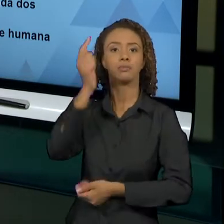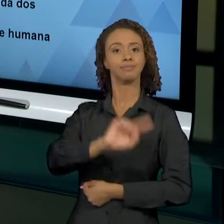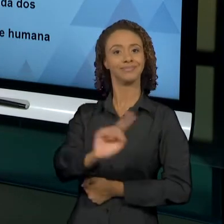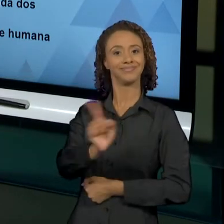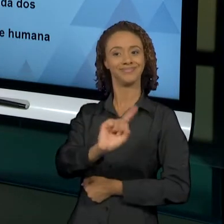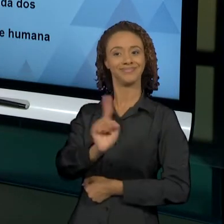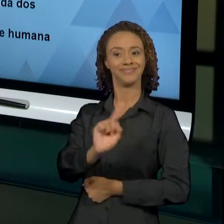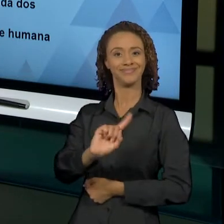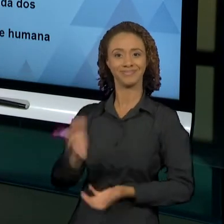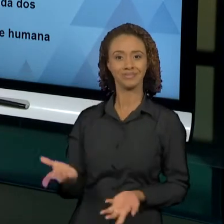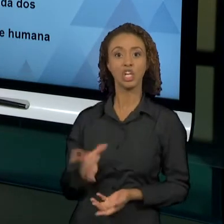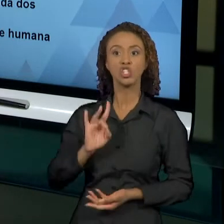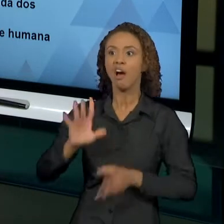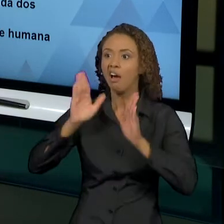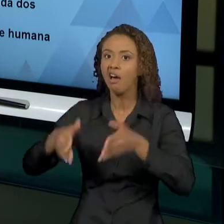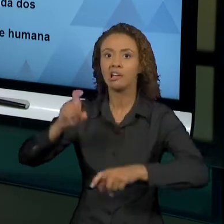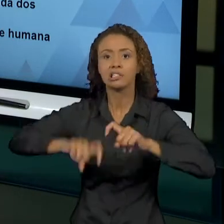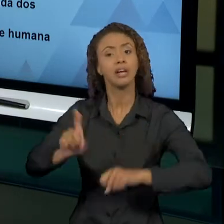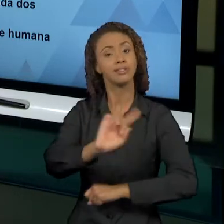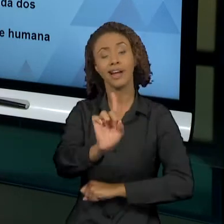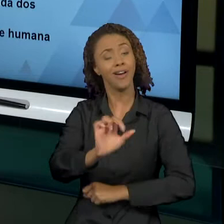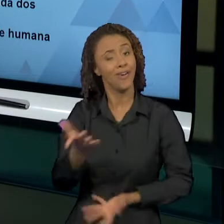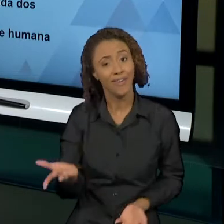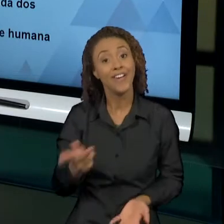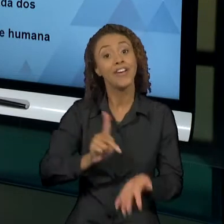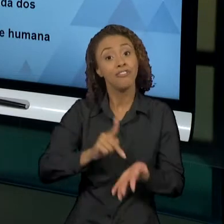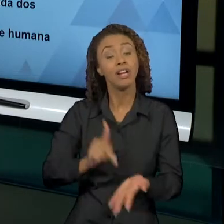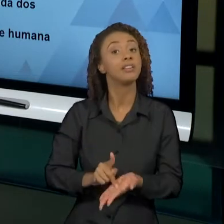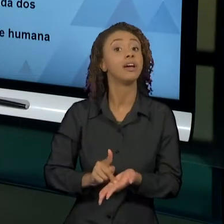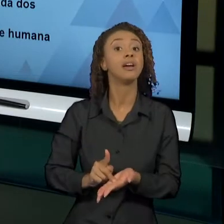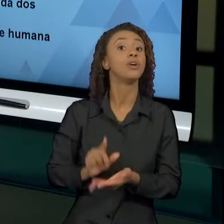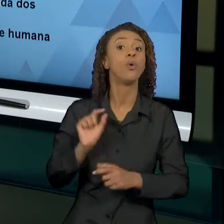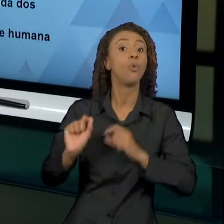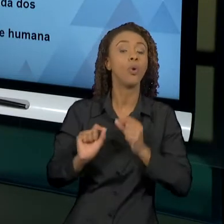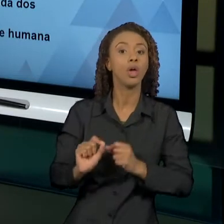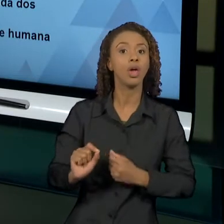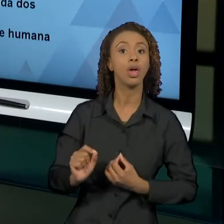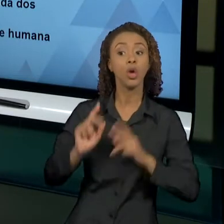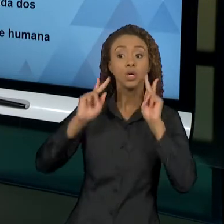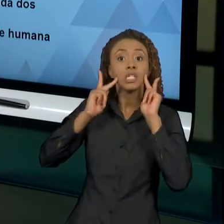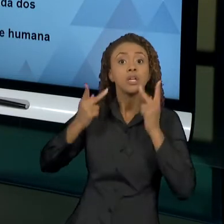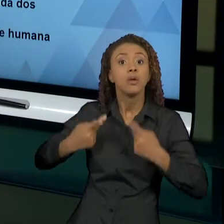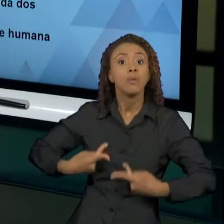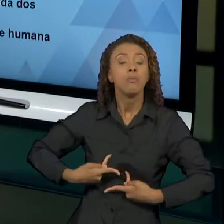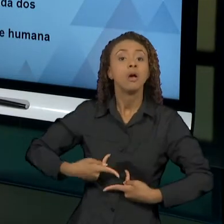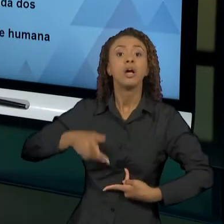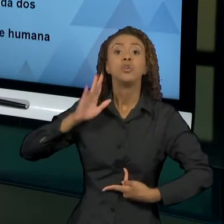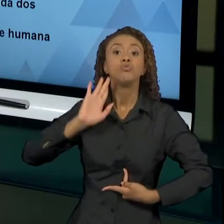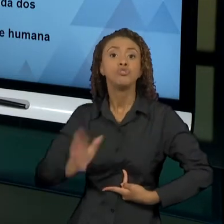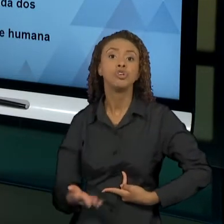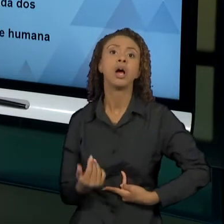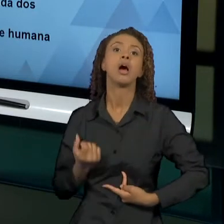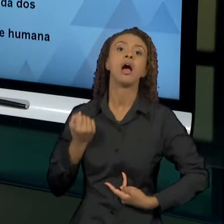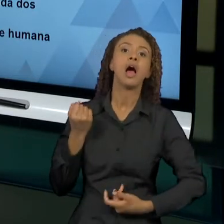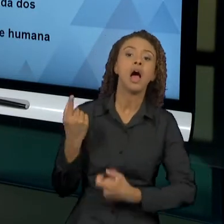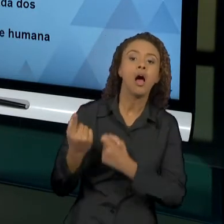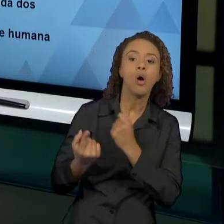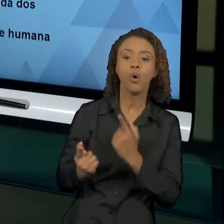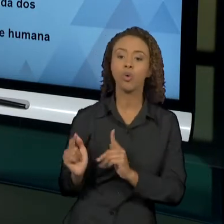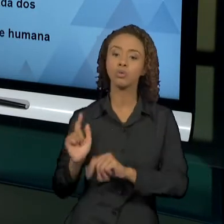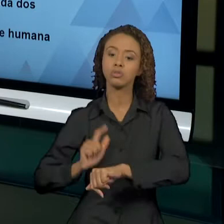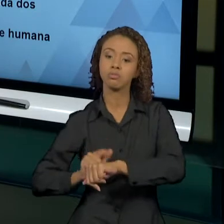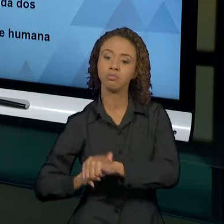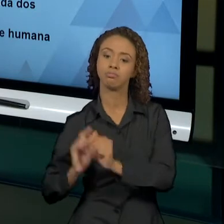só fala de sexo, é que esse desenvolvimento pressupõe algumas fases que têm a ver com o